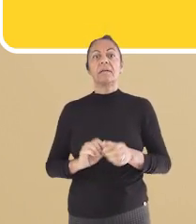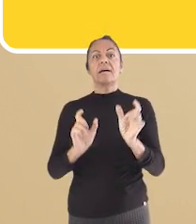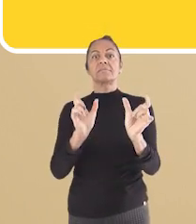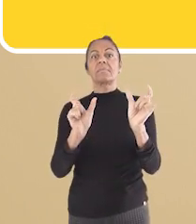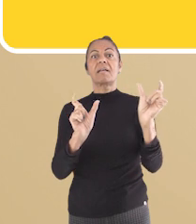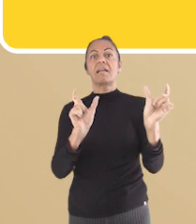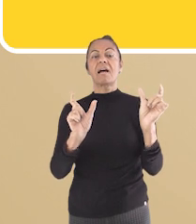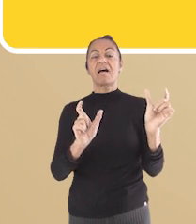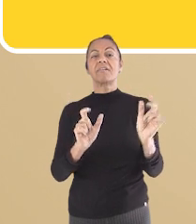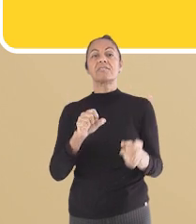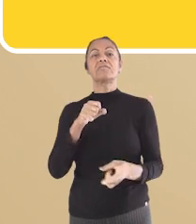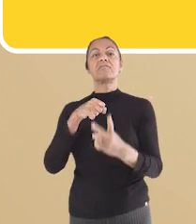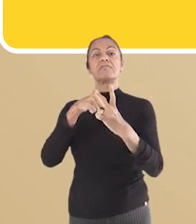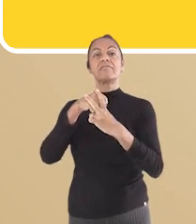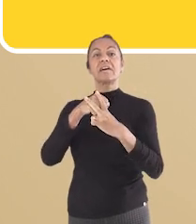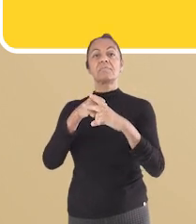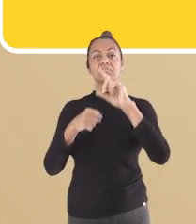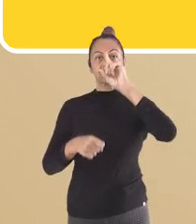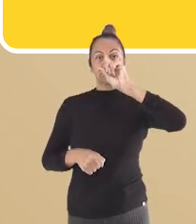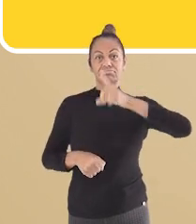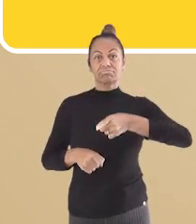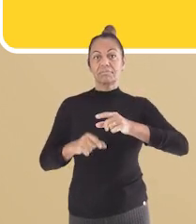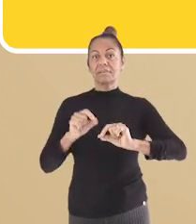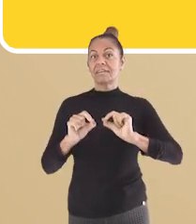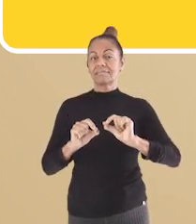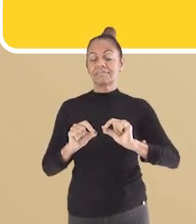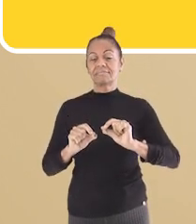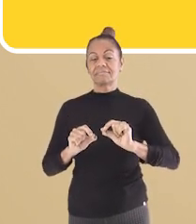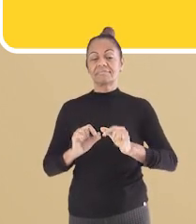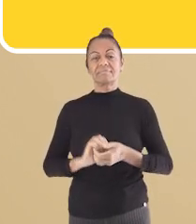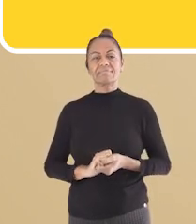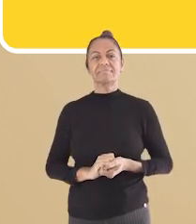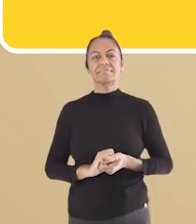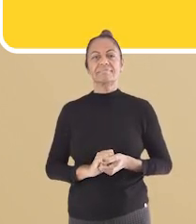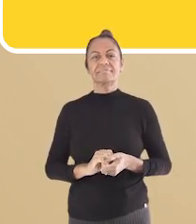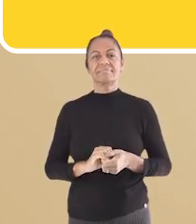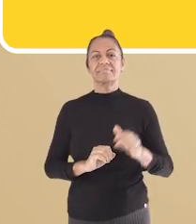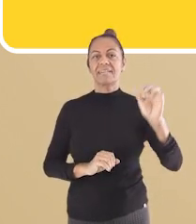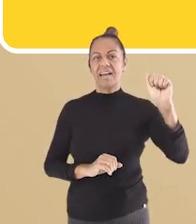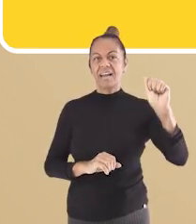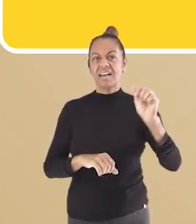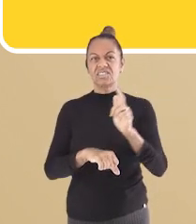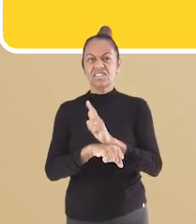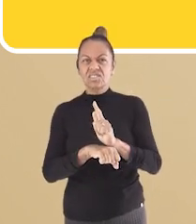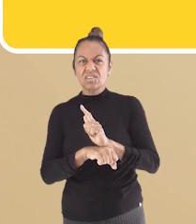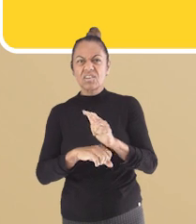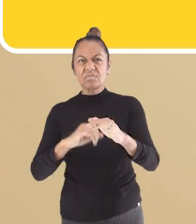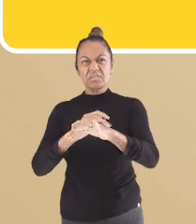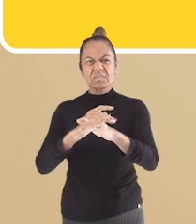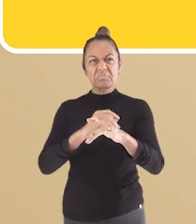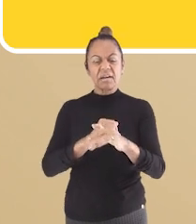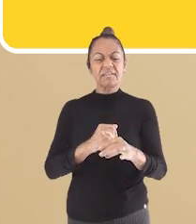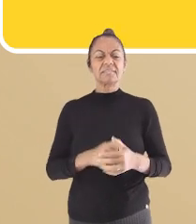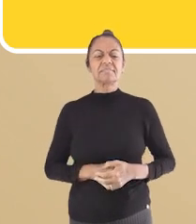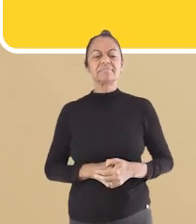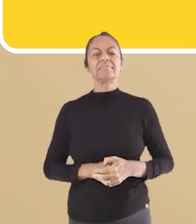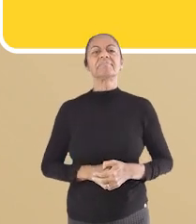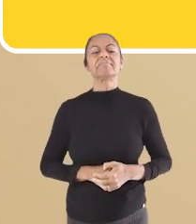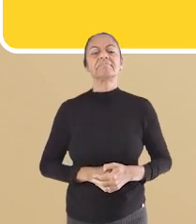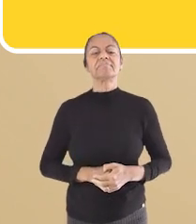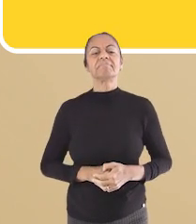As palavras que estão no modo verbal imperativo são letra A. Gestores e municipais?